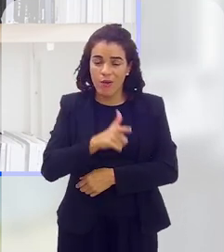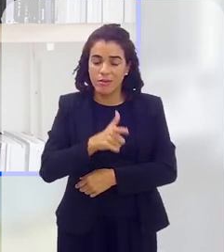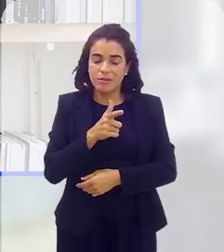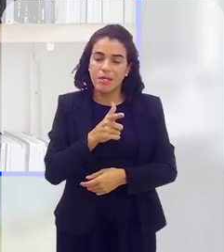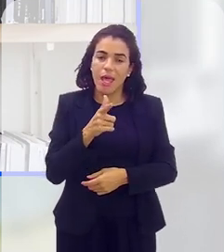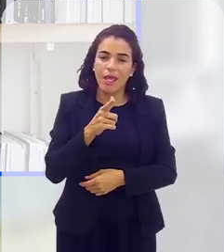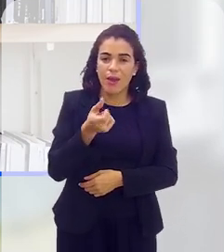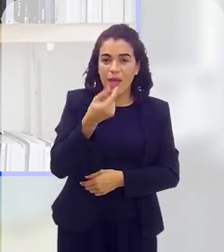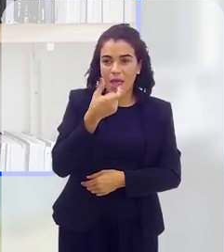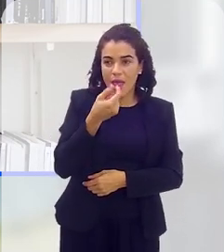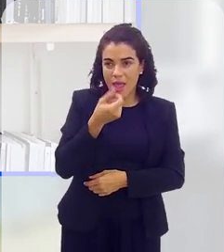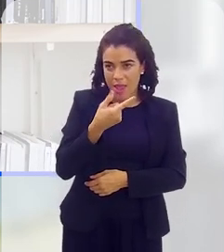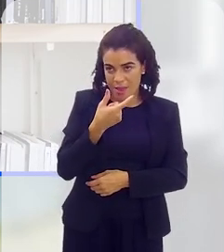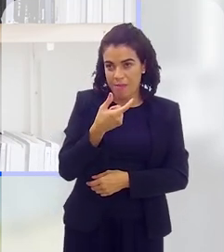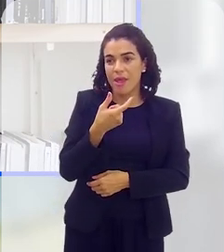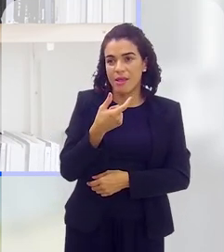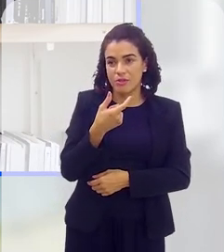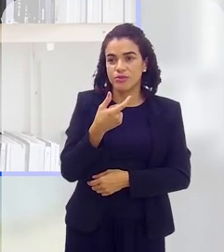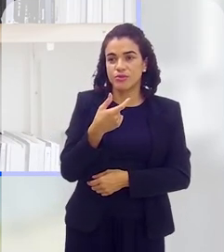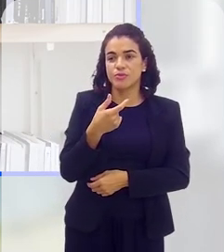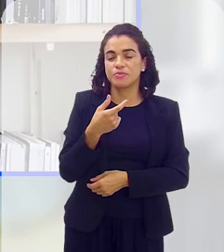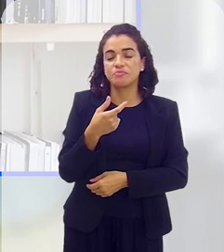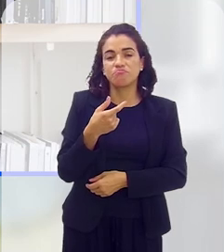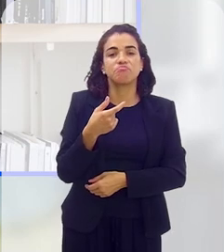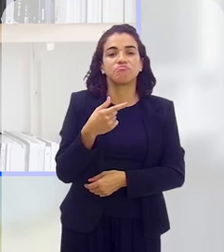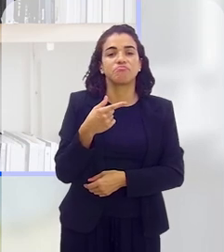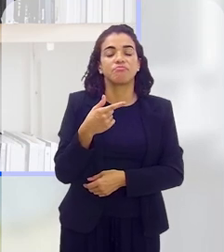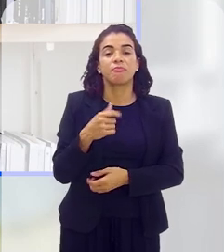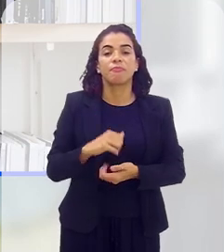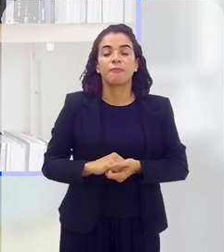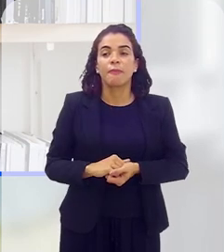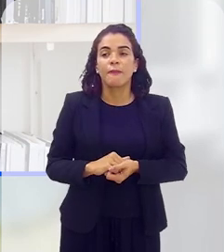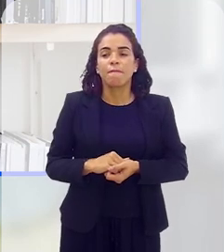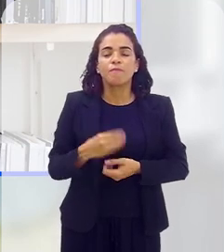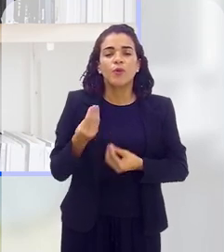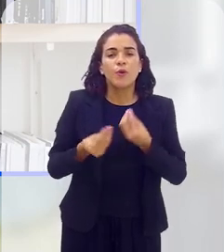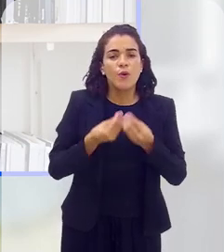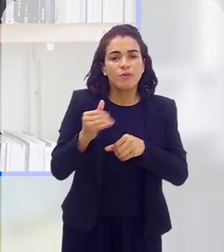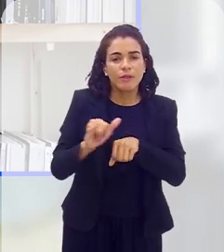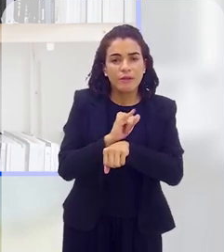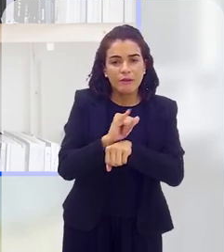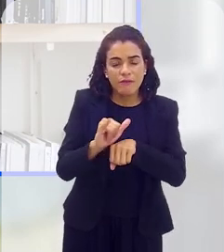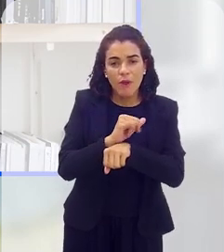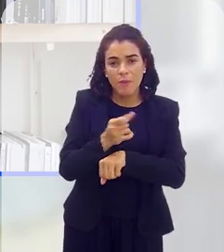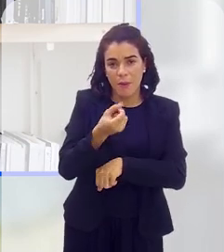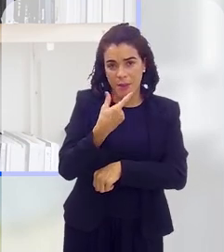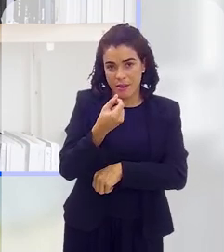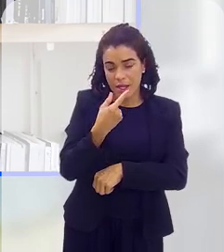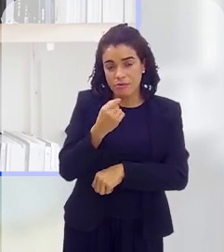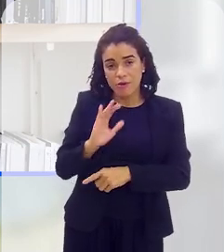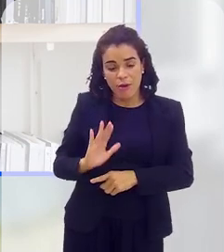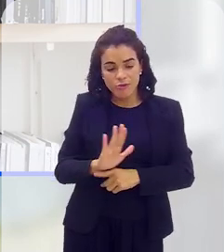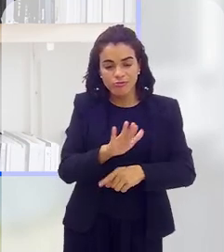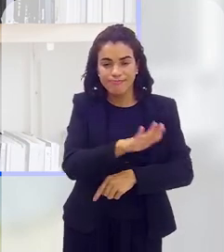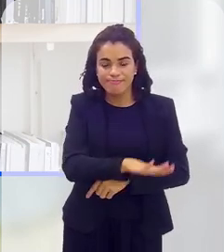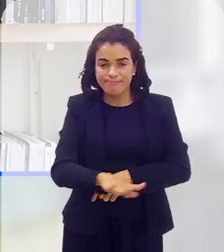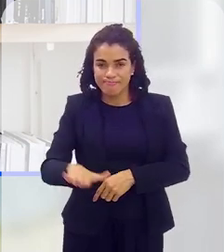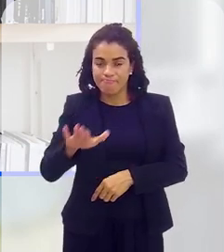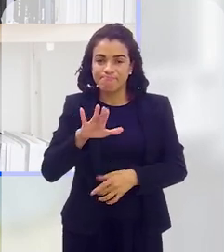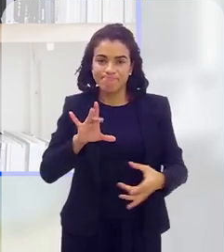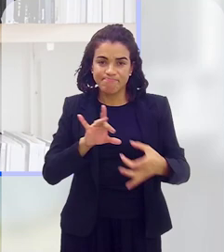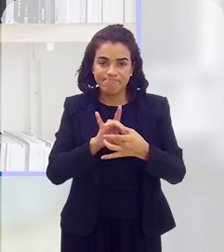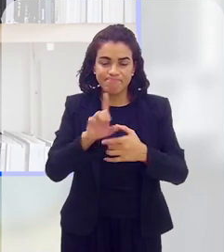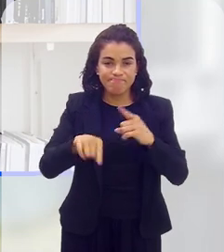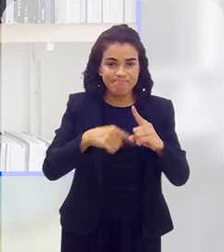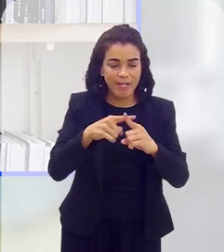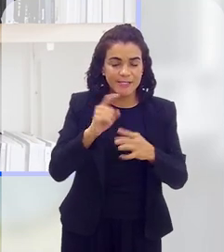falar do panorama de pessoas que têm nanismo, de que forma essa medicação vem pra ajudar essas crianças